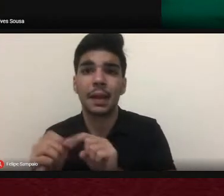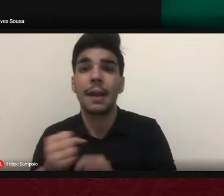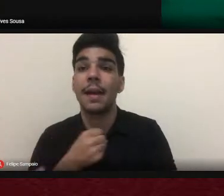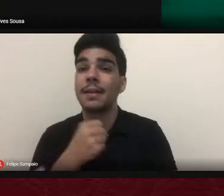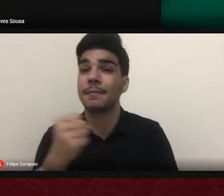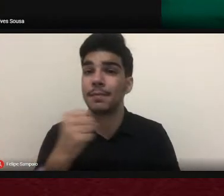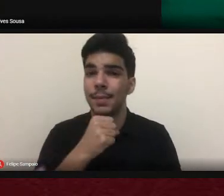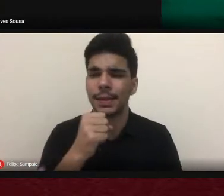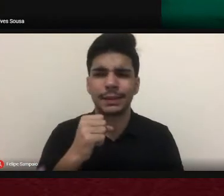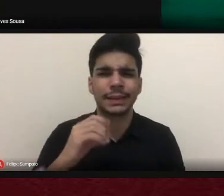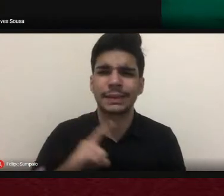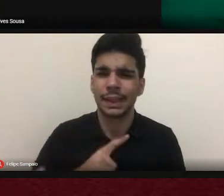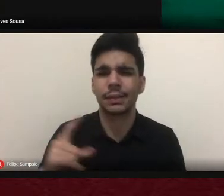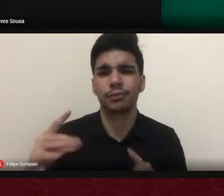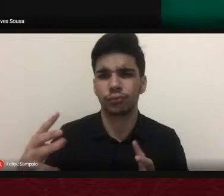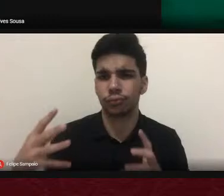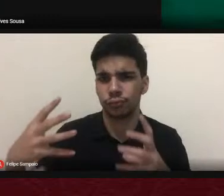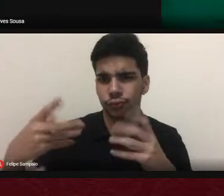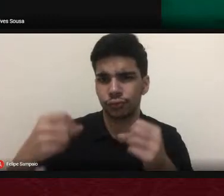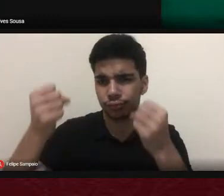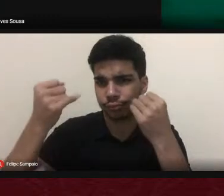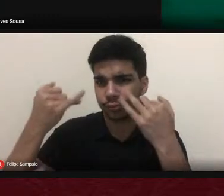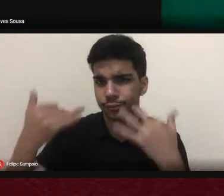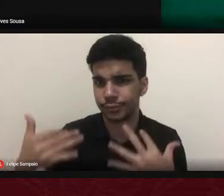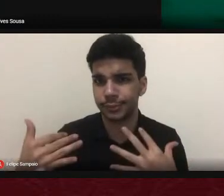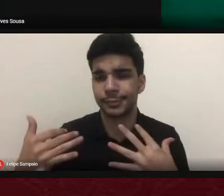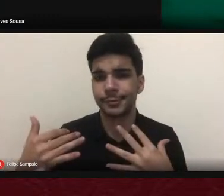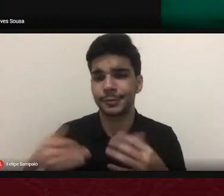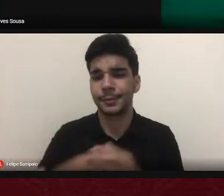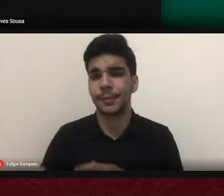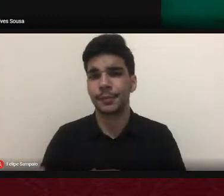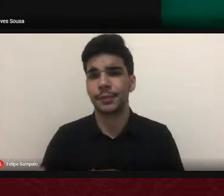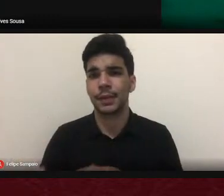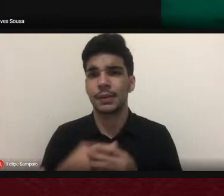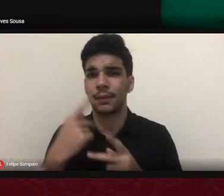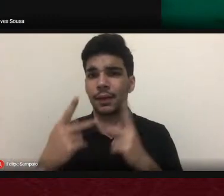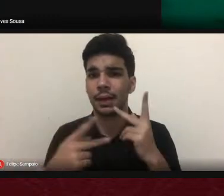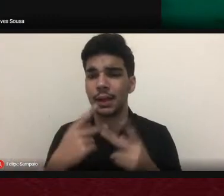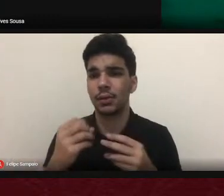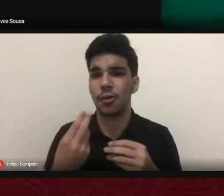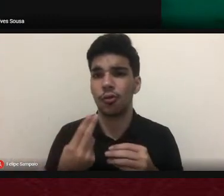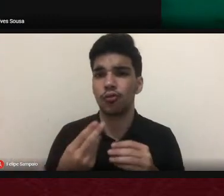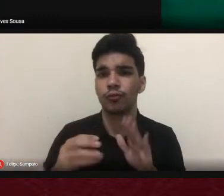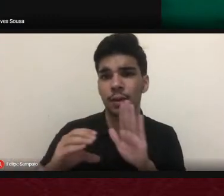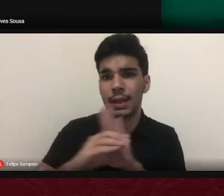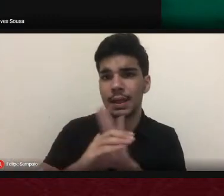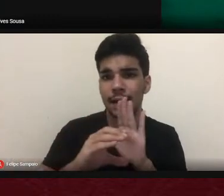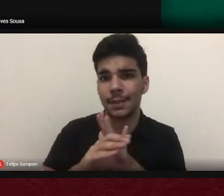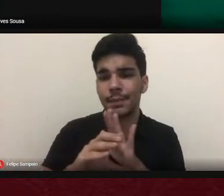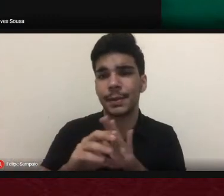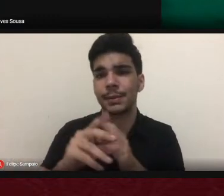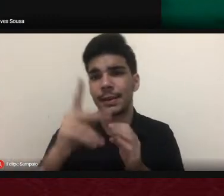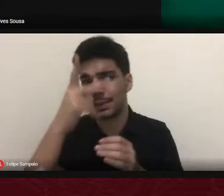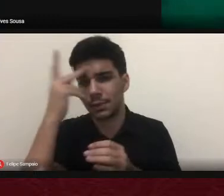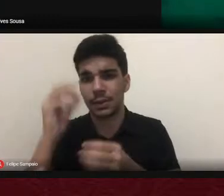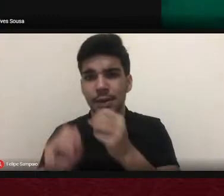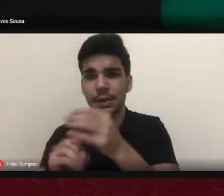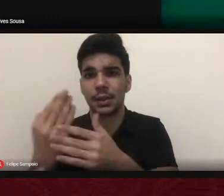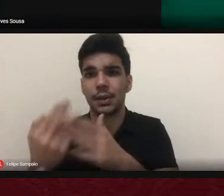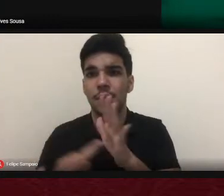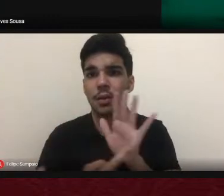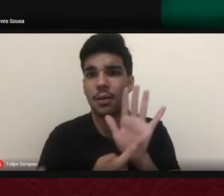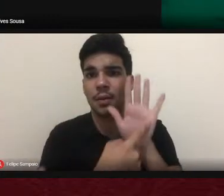como pensar através desses trabalhos desses capítulos que esses autores vêm nos apresentar nesse eixo a